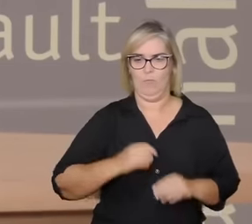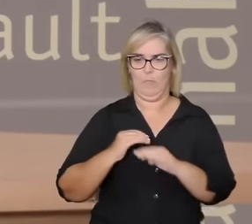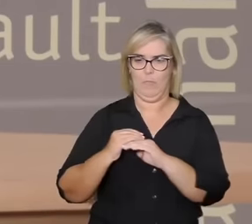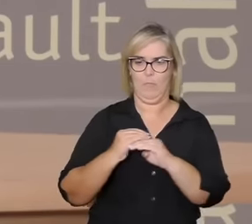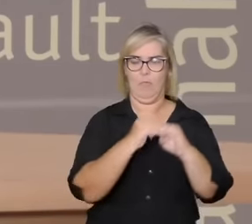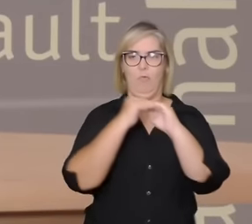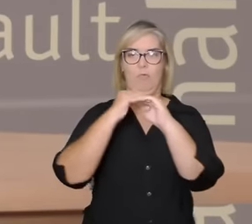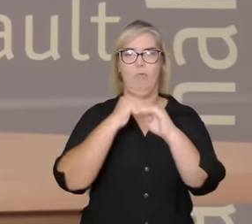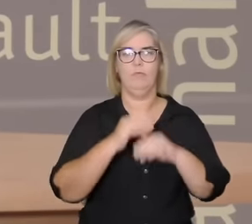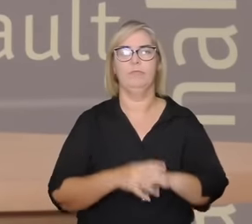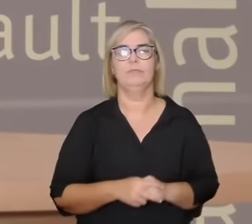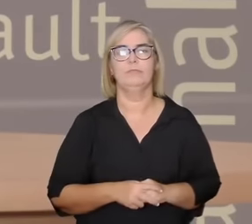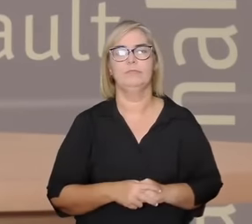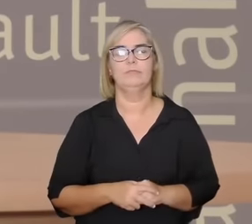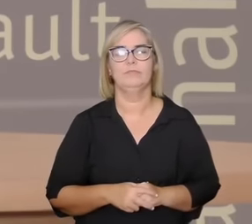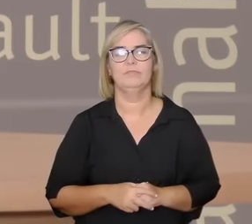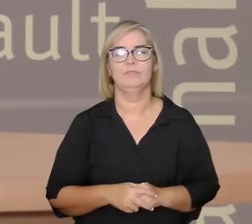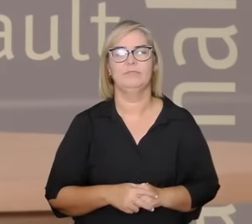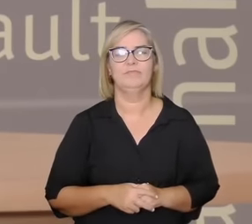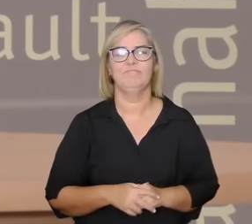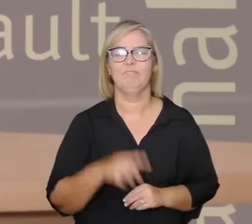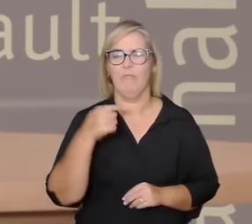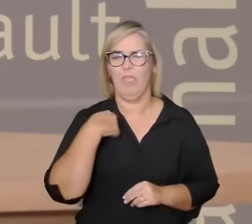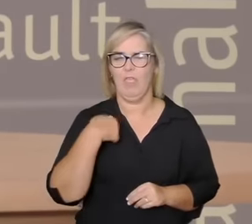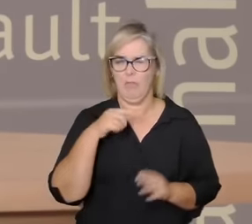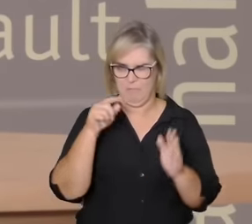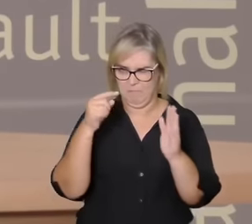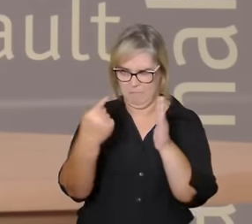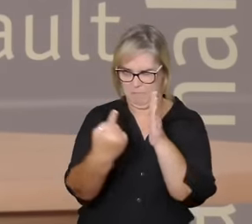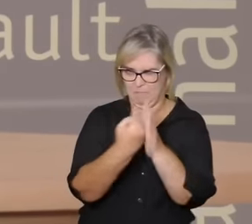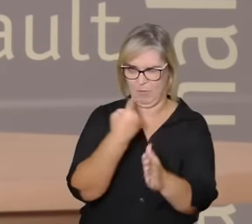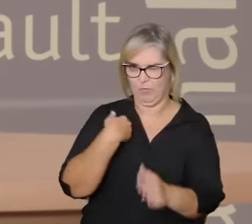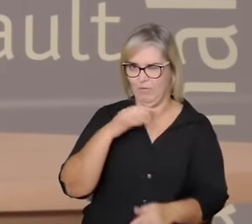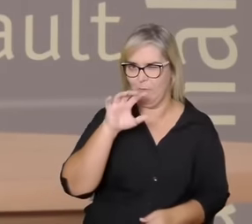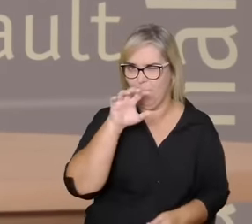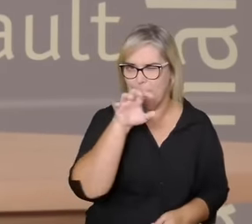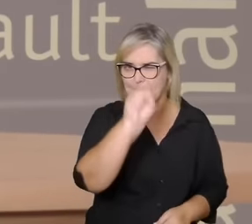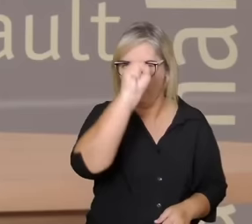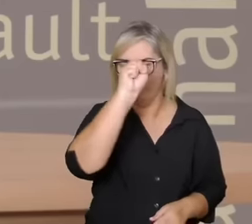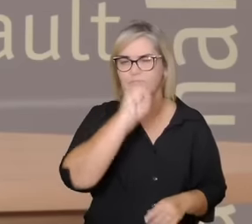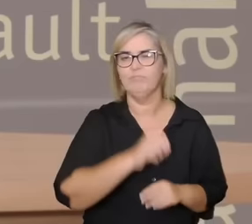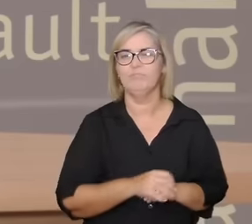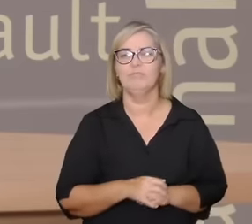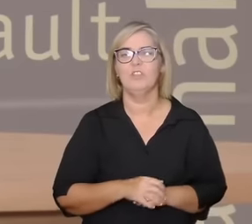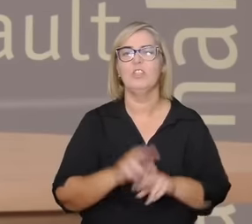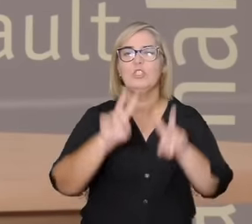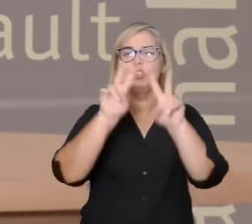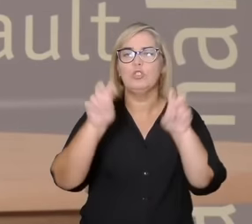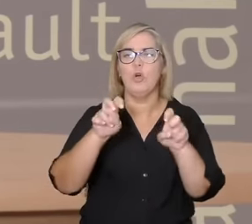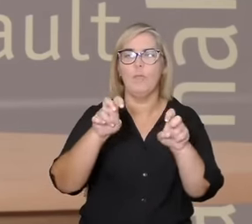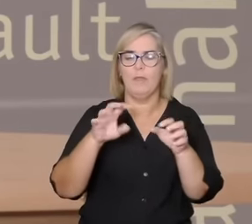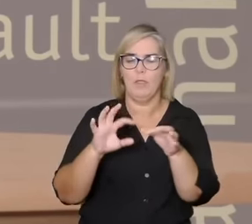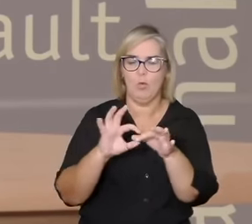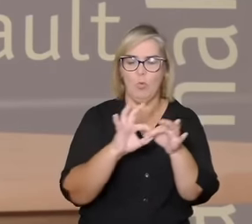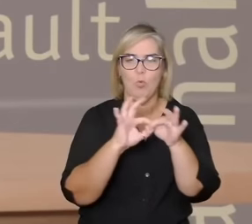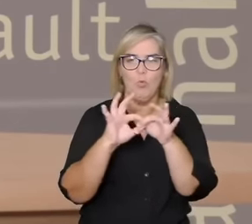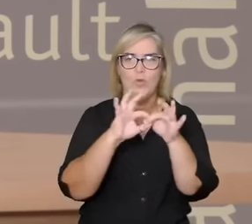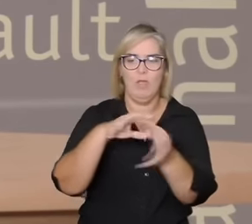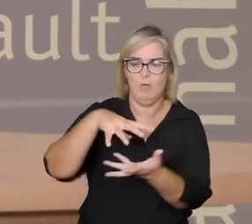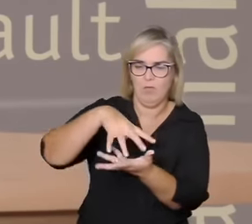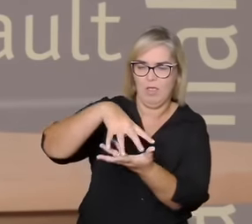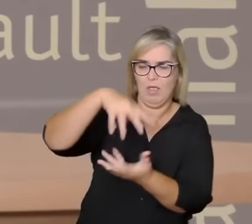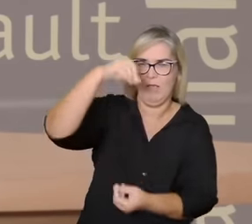vou observar um trecho dessa pergunta Catiúcia Ribeiro que é falar sobre união espiritual né então